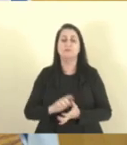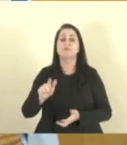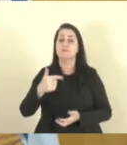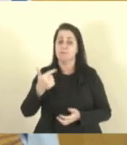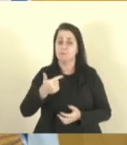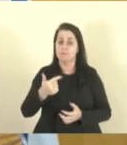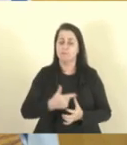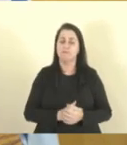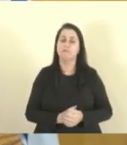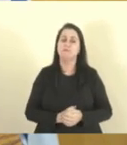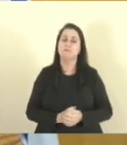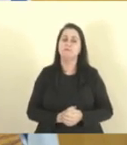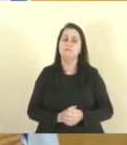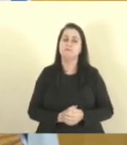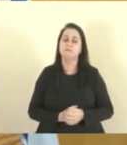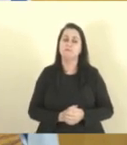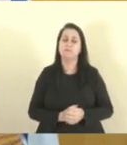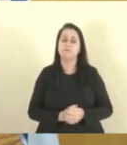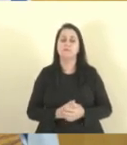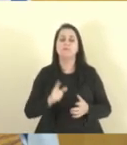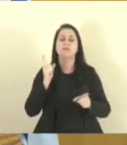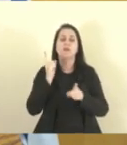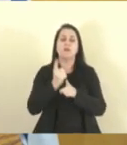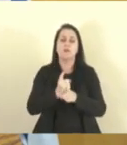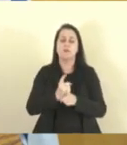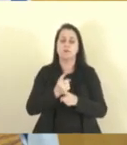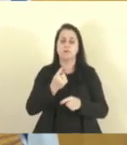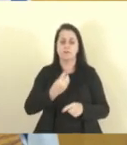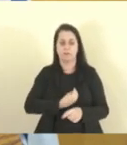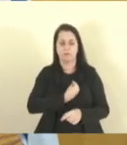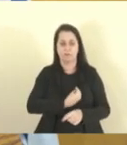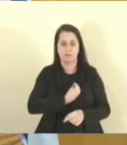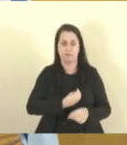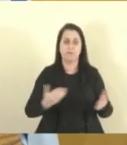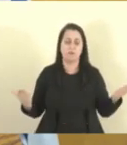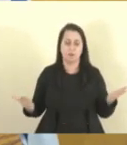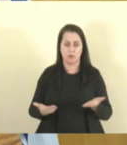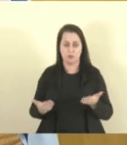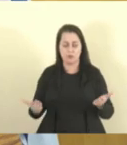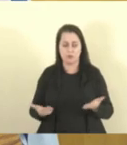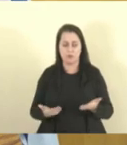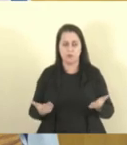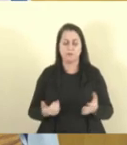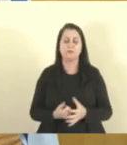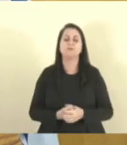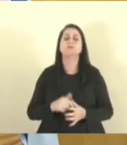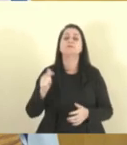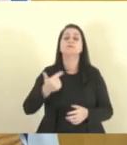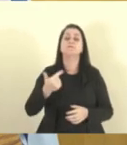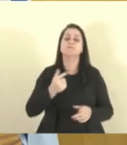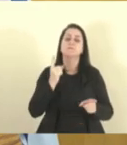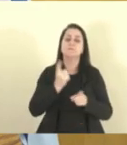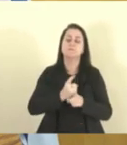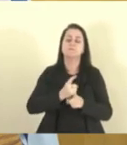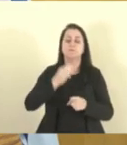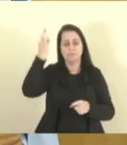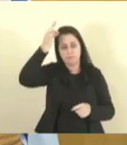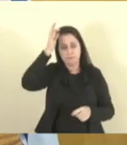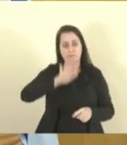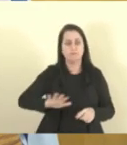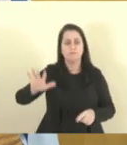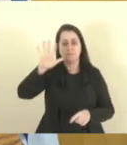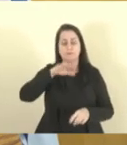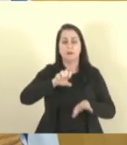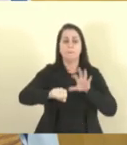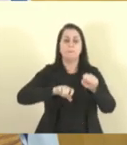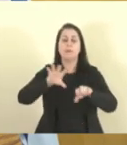é referente a um encontro que nós participamos na data de hoje, o segundo encontro estadual dos catadores